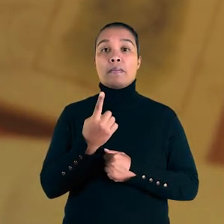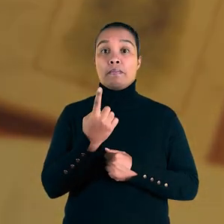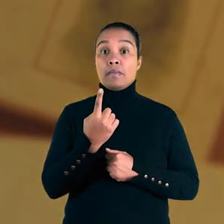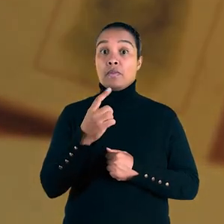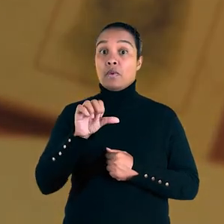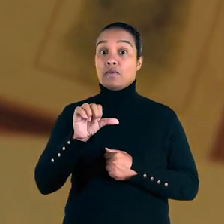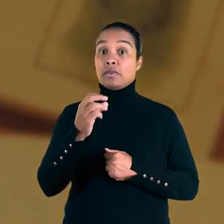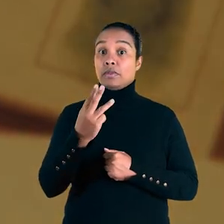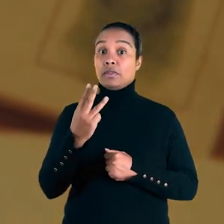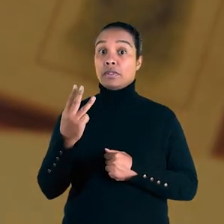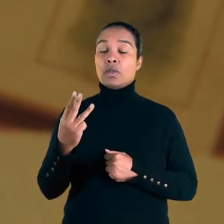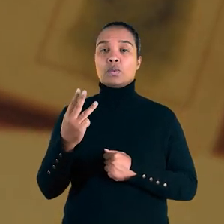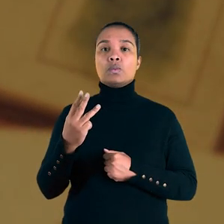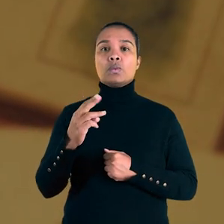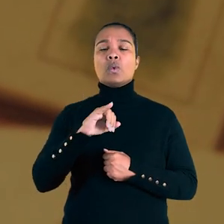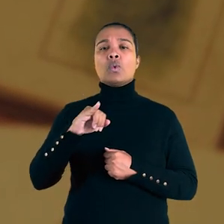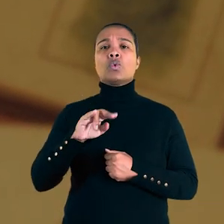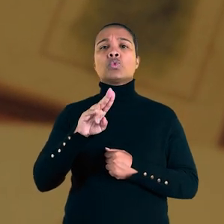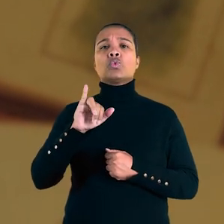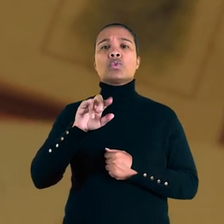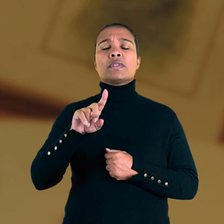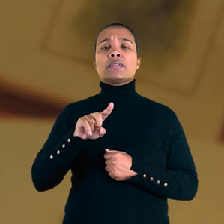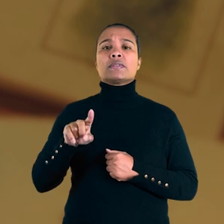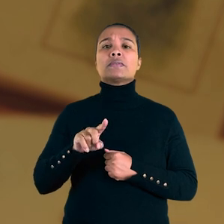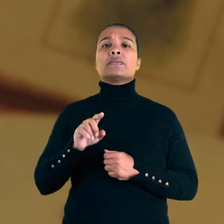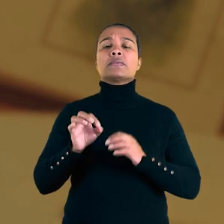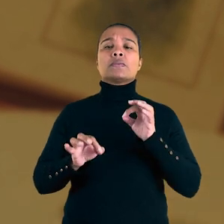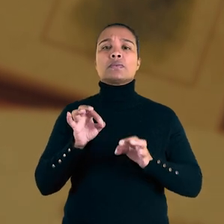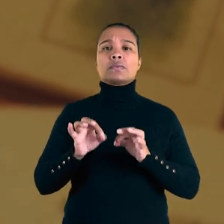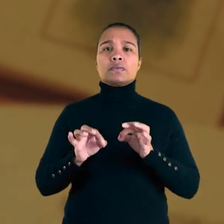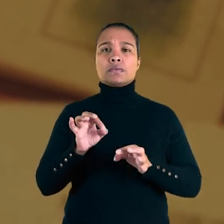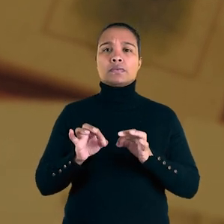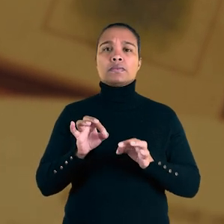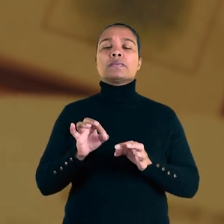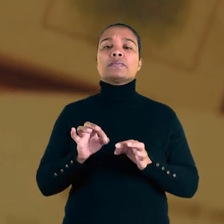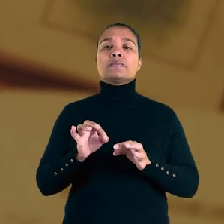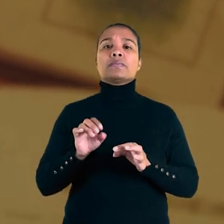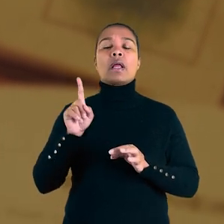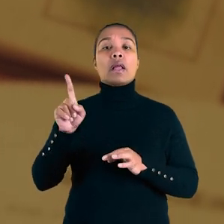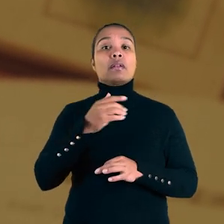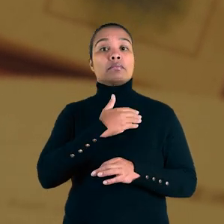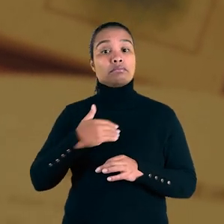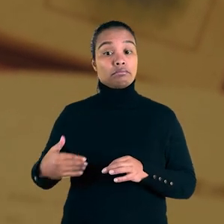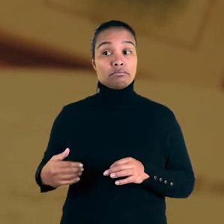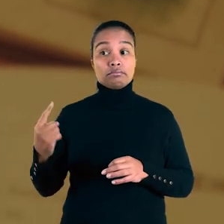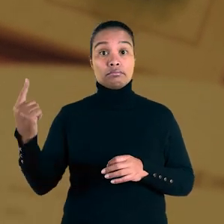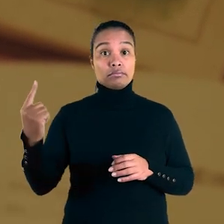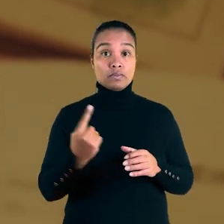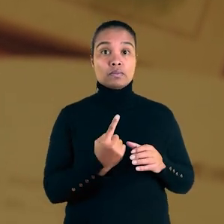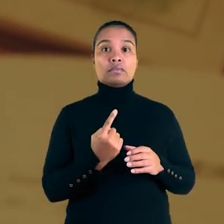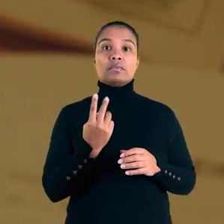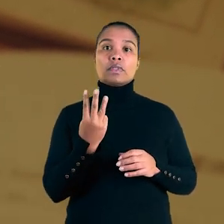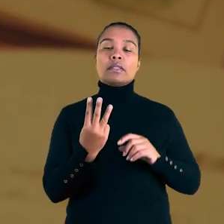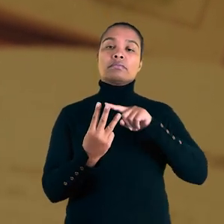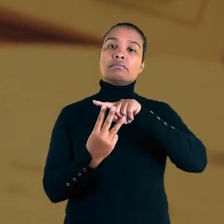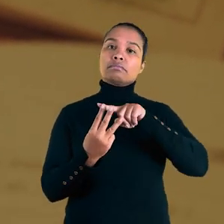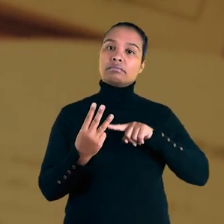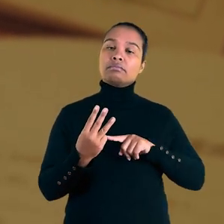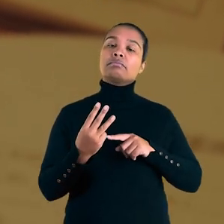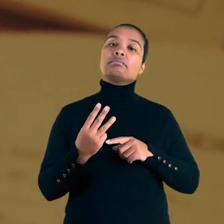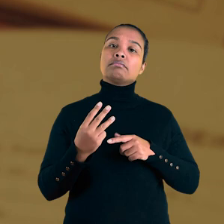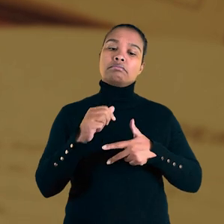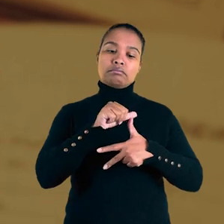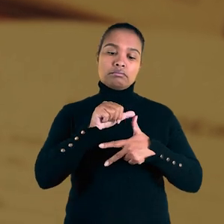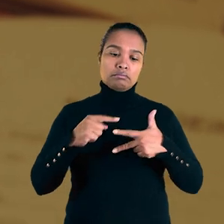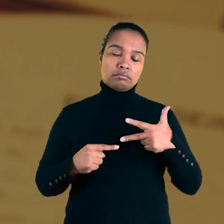de 1933, o juiz federal Henrique da Silva Fontes foi indicado e nomeado presidente das três juntas.